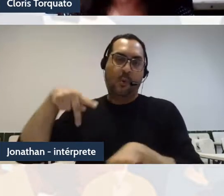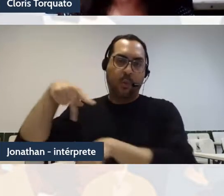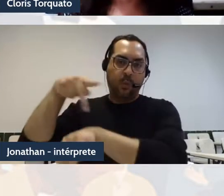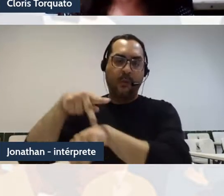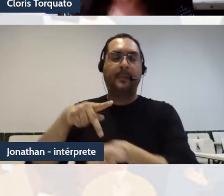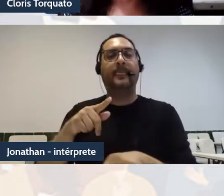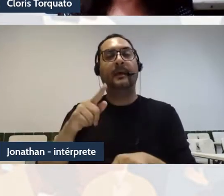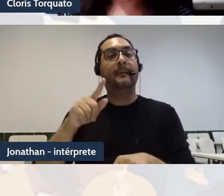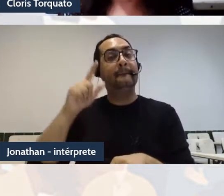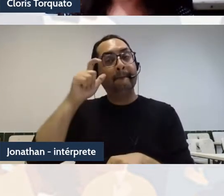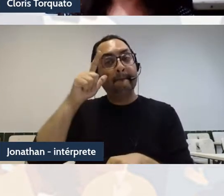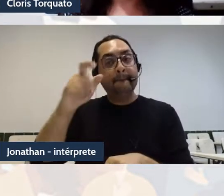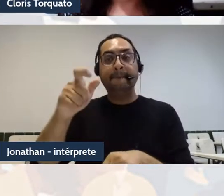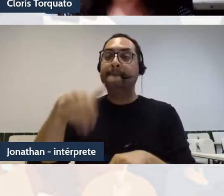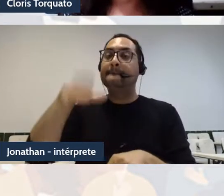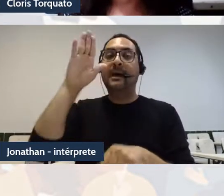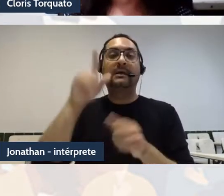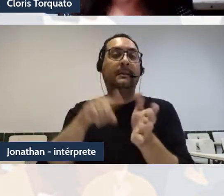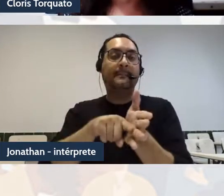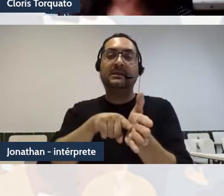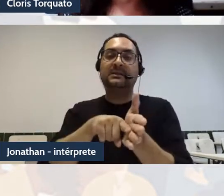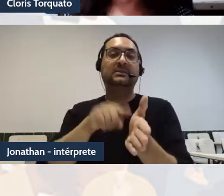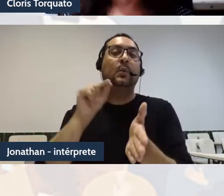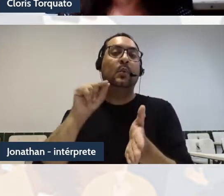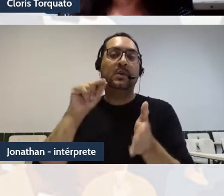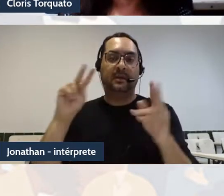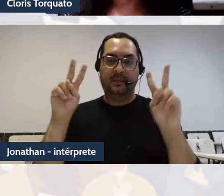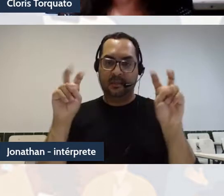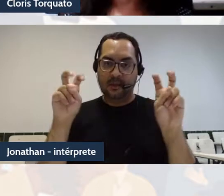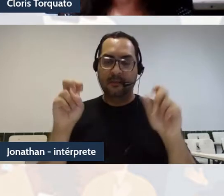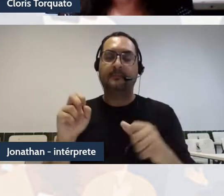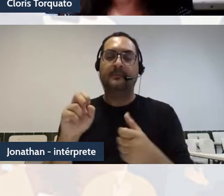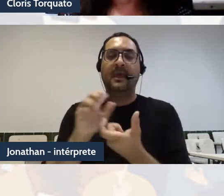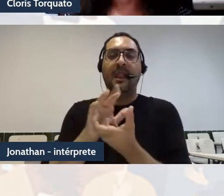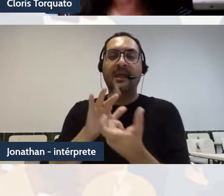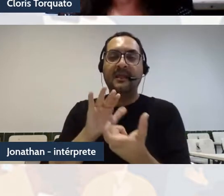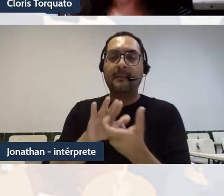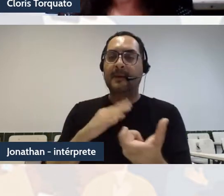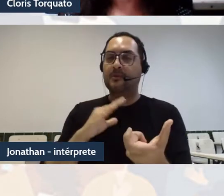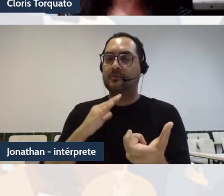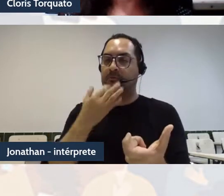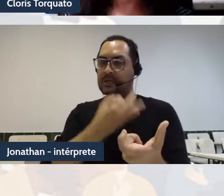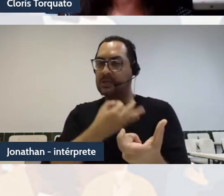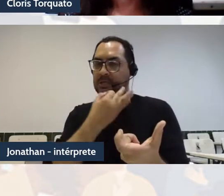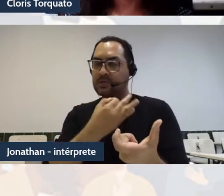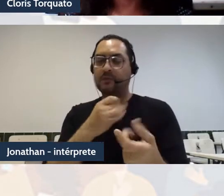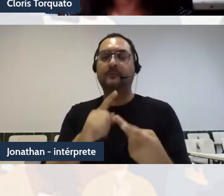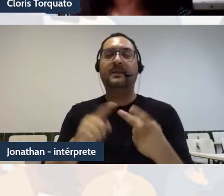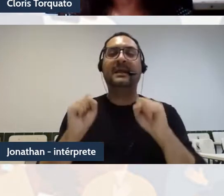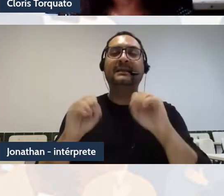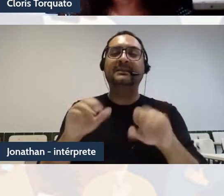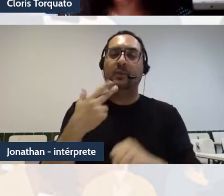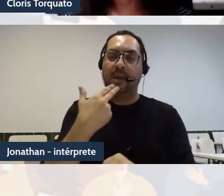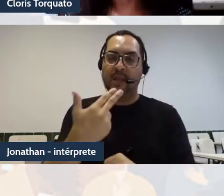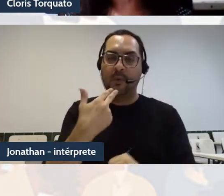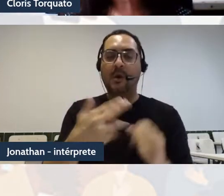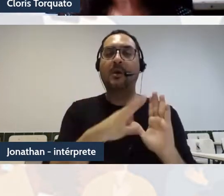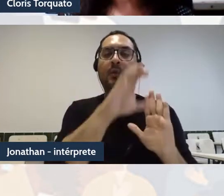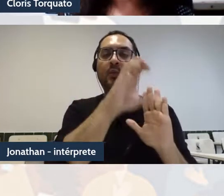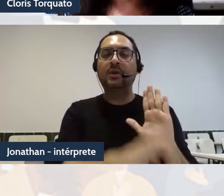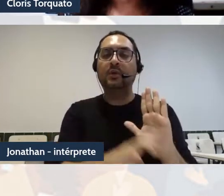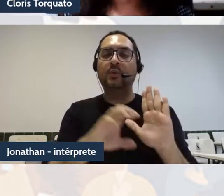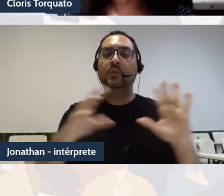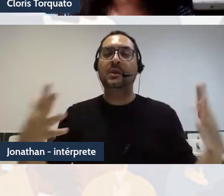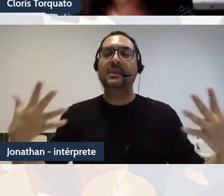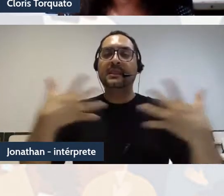de pesquisa giram em torno dos seguintes temas. Letramento crítico, ensino de línguas, currículo e transculturalidade,